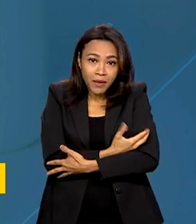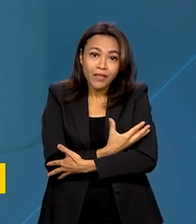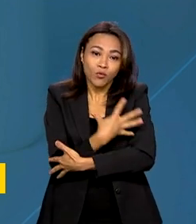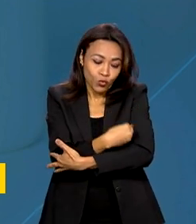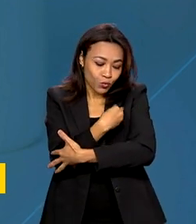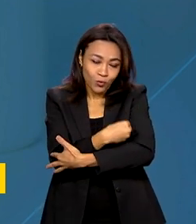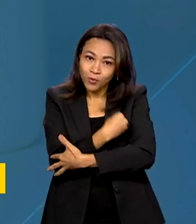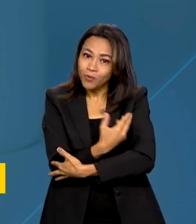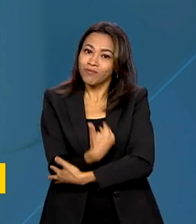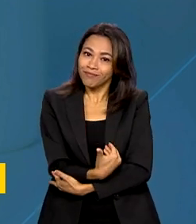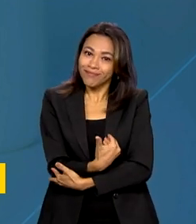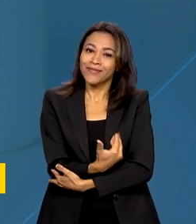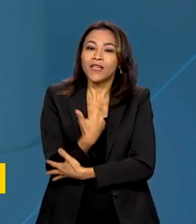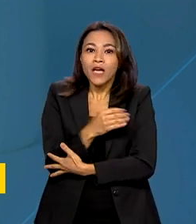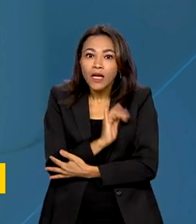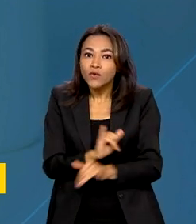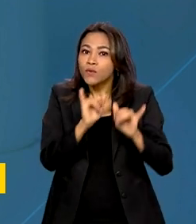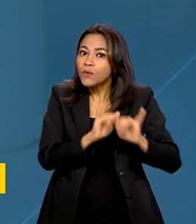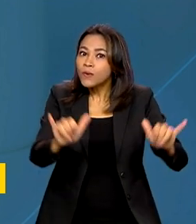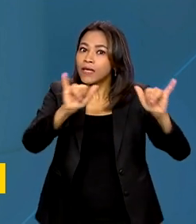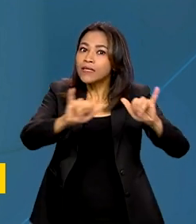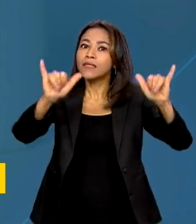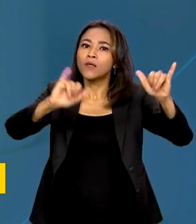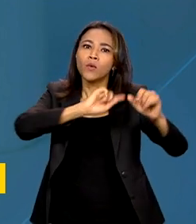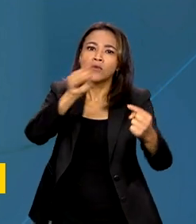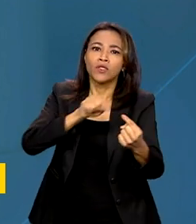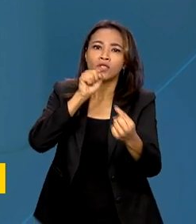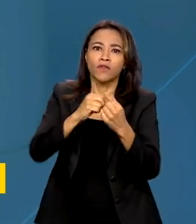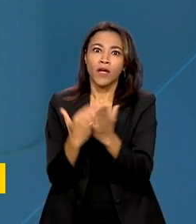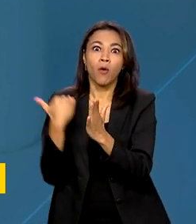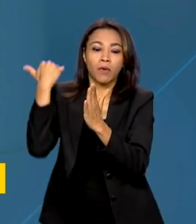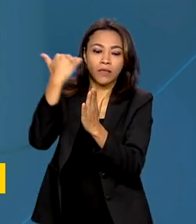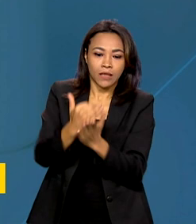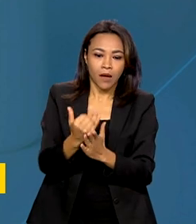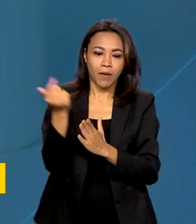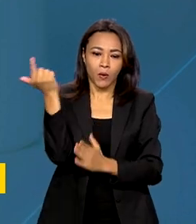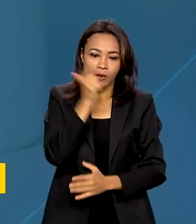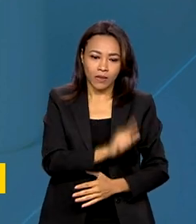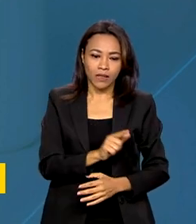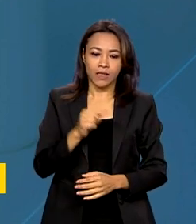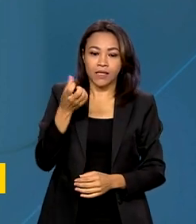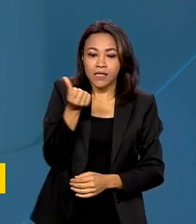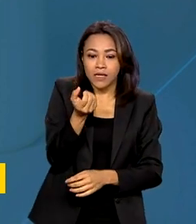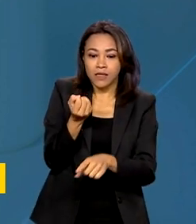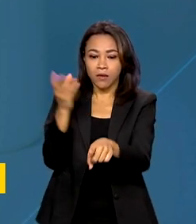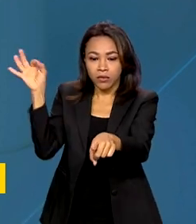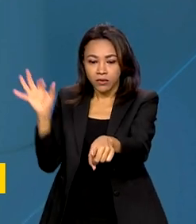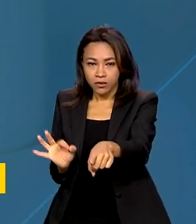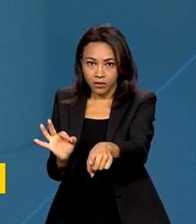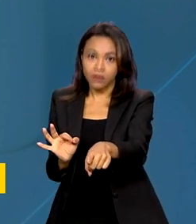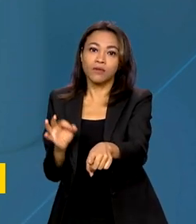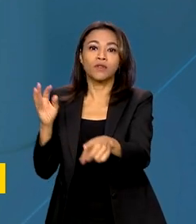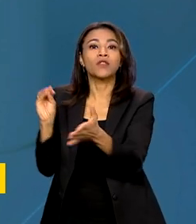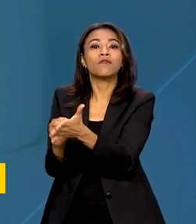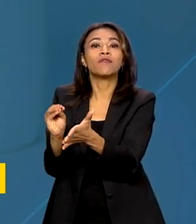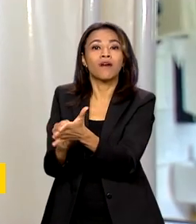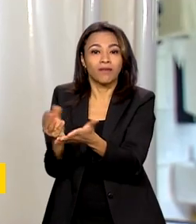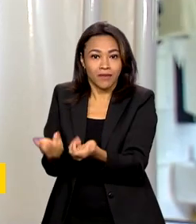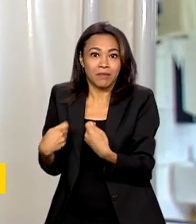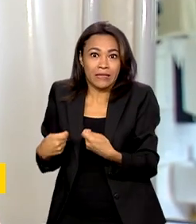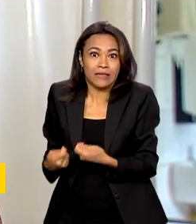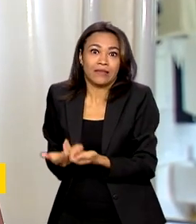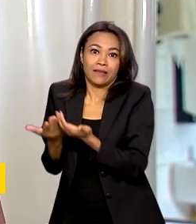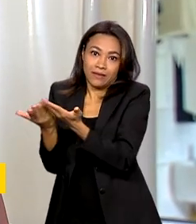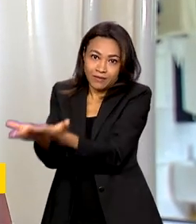Com a campanha, a meta é aumentar as doações para atender 60% da demanda por leite materno.